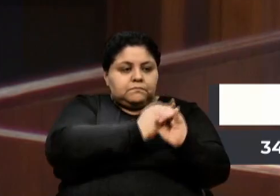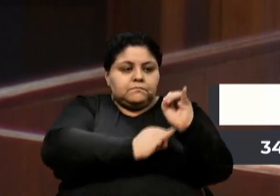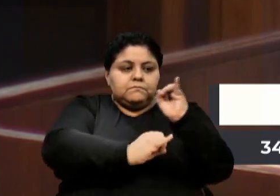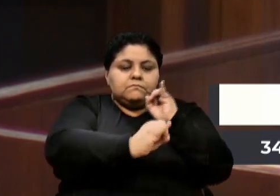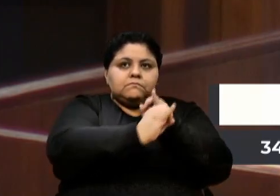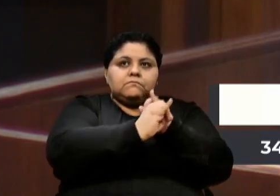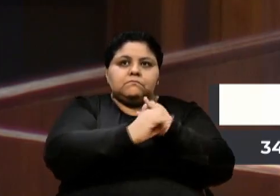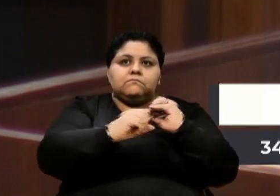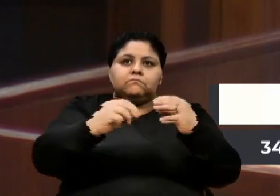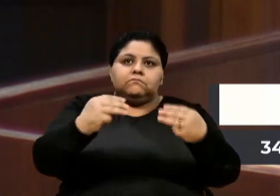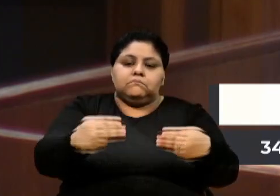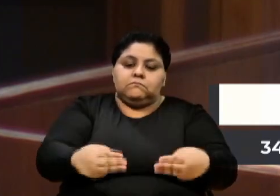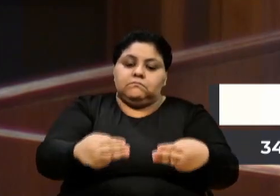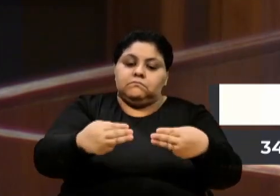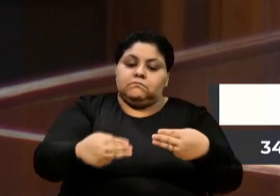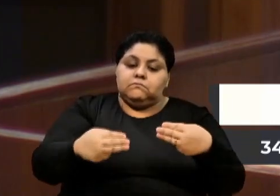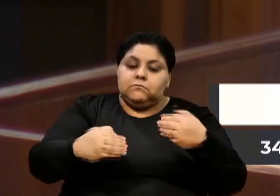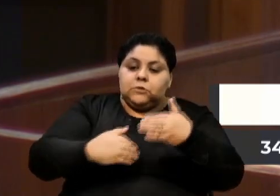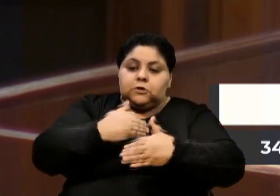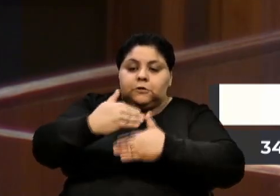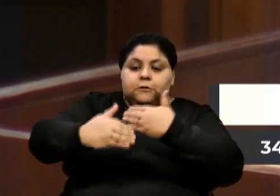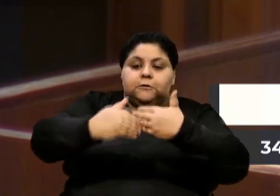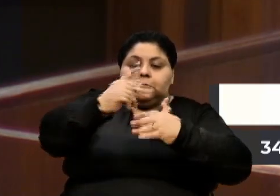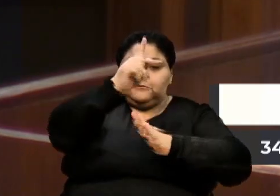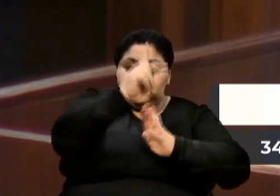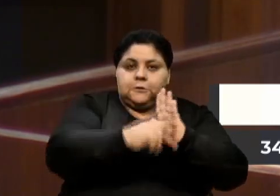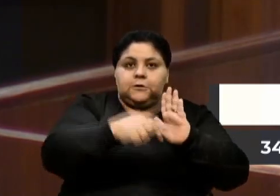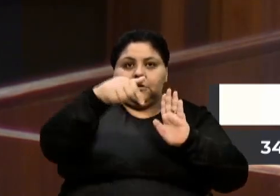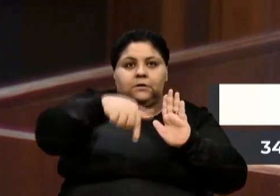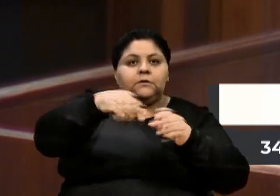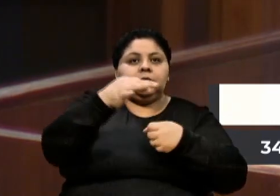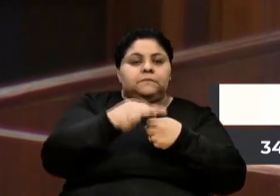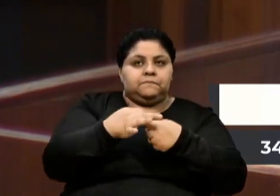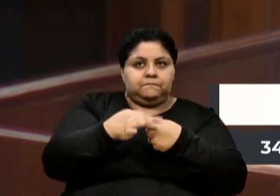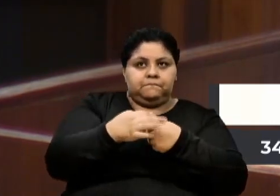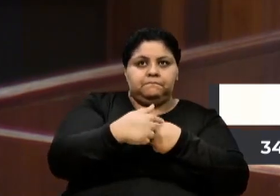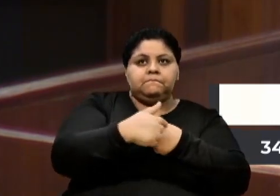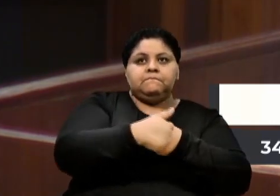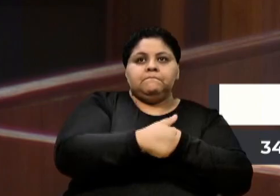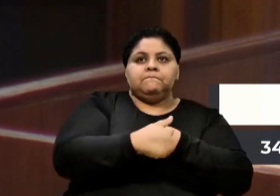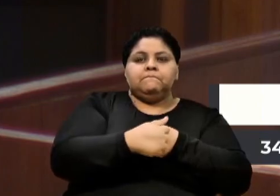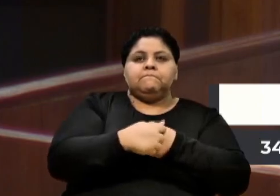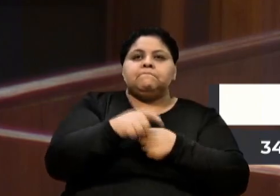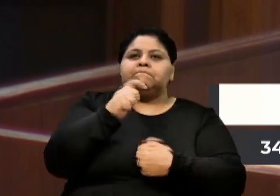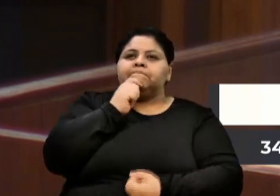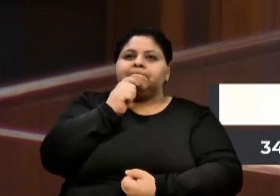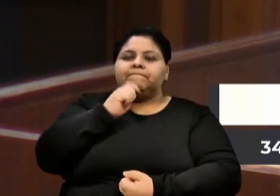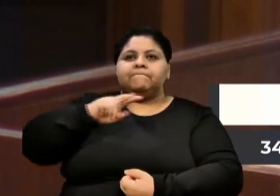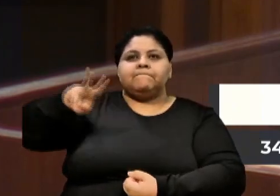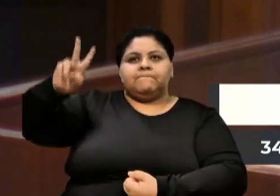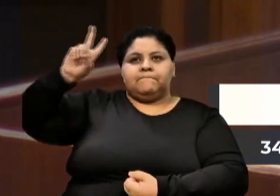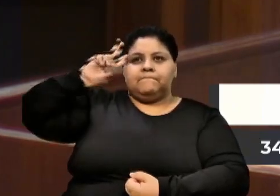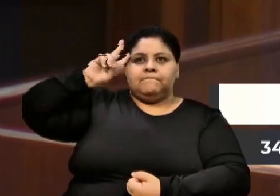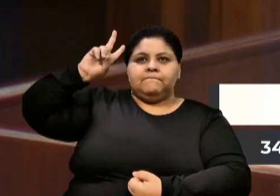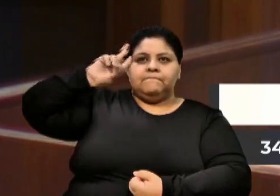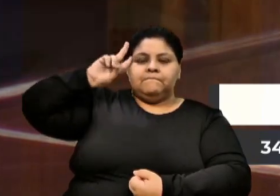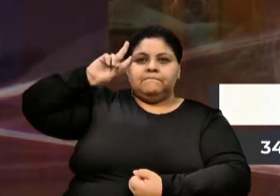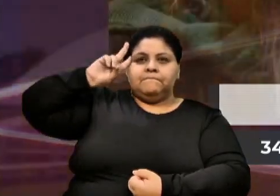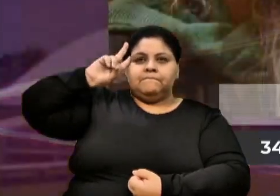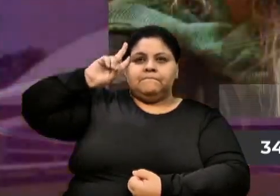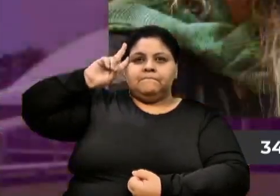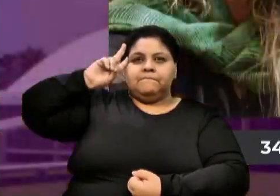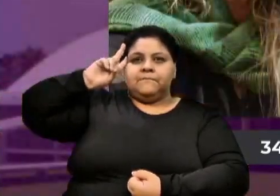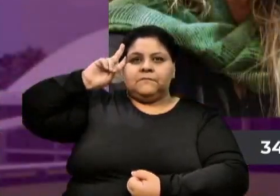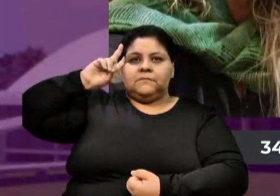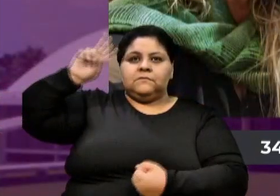avançar essa proposta aqui para a nossa cidade. Ainda na segunda, eu estive ali, está cheio de banana, porque nós